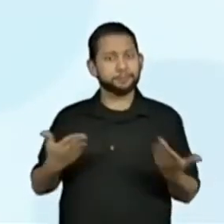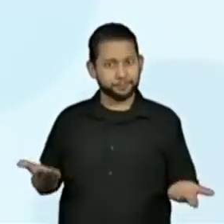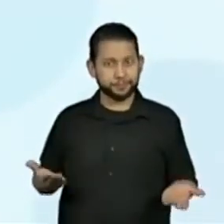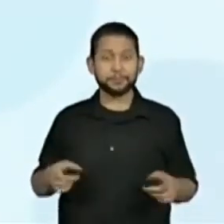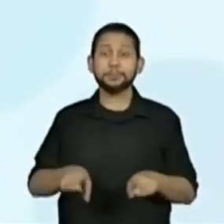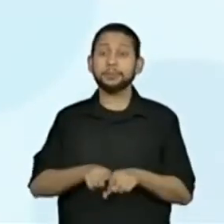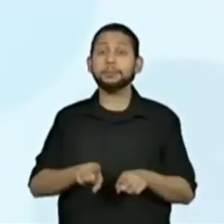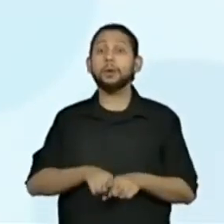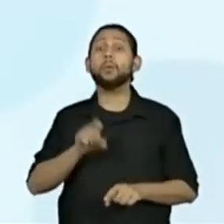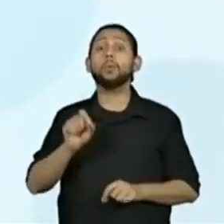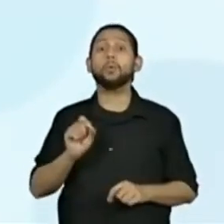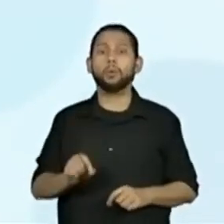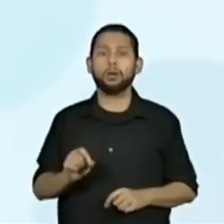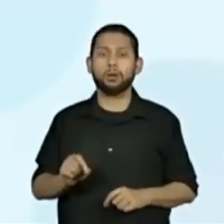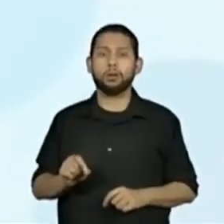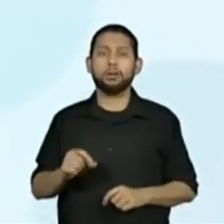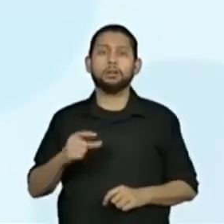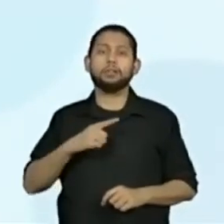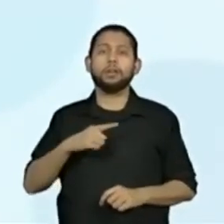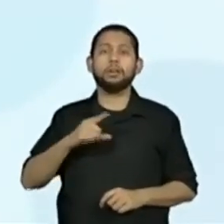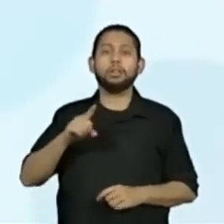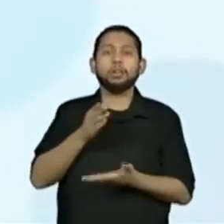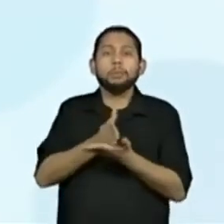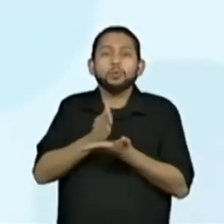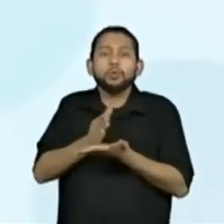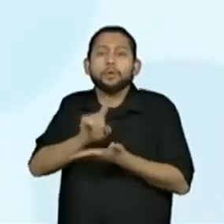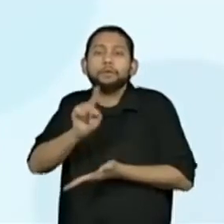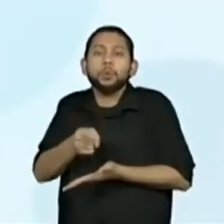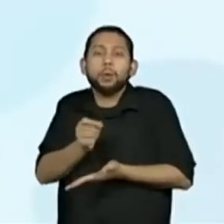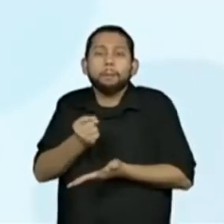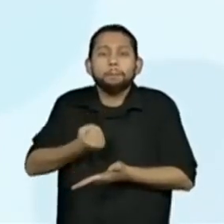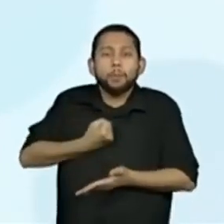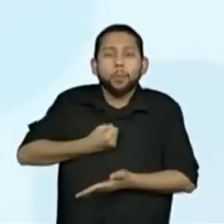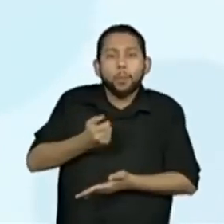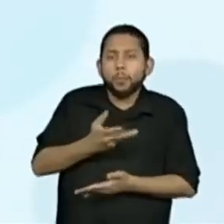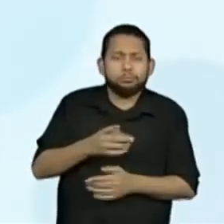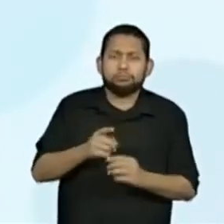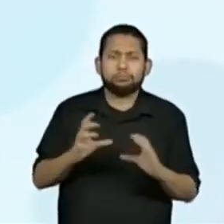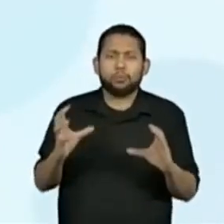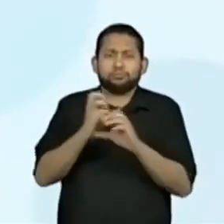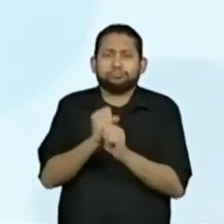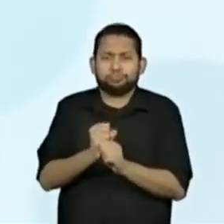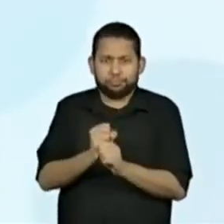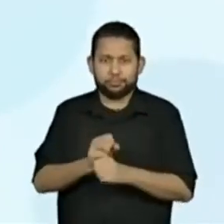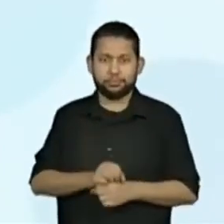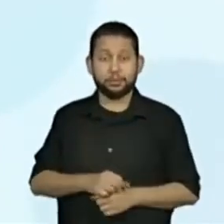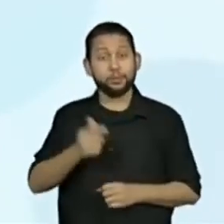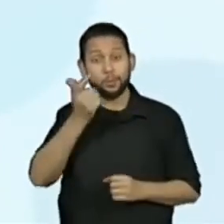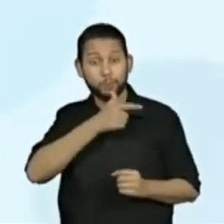arredondamento. E fizemos a leitura e a interpretação de